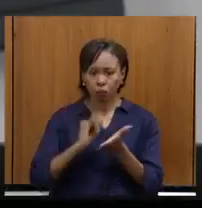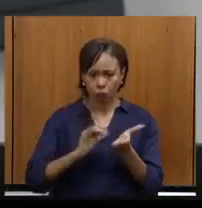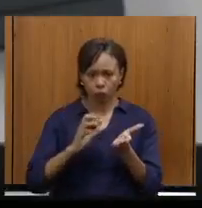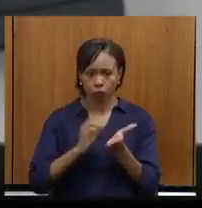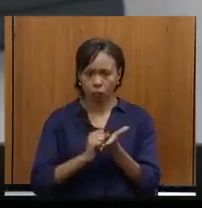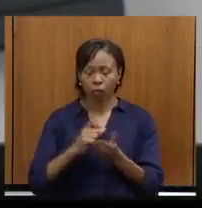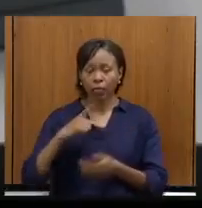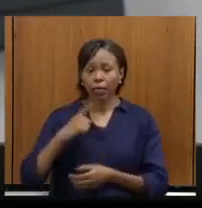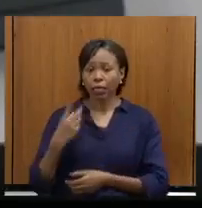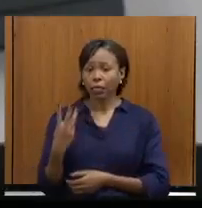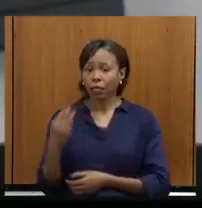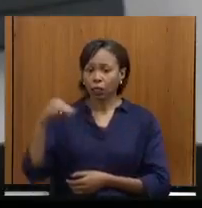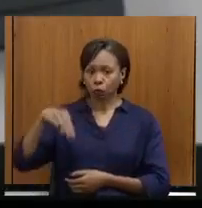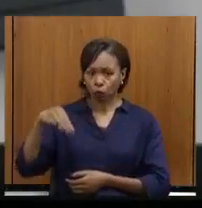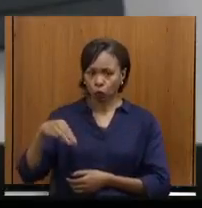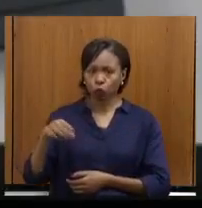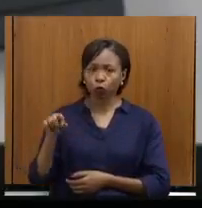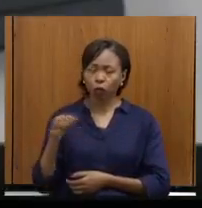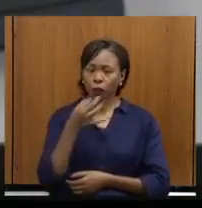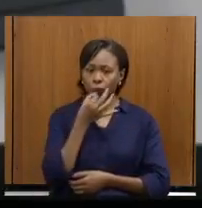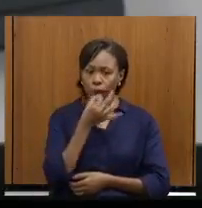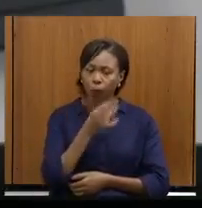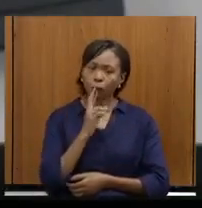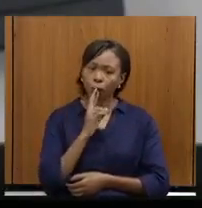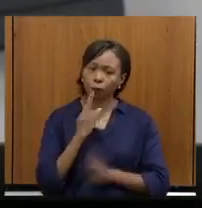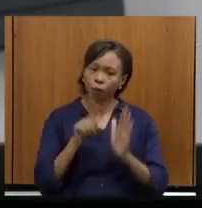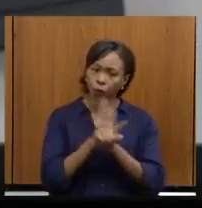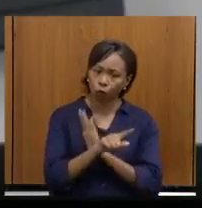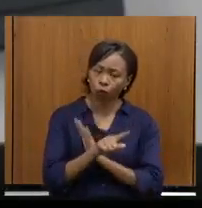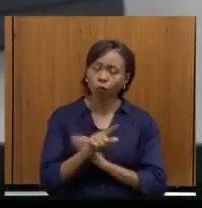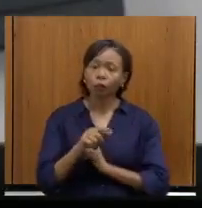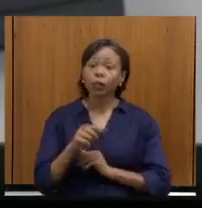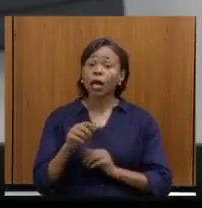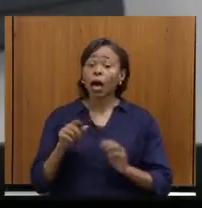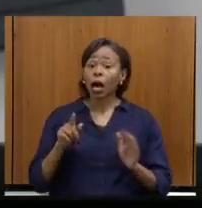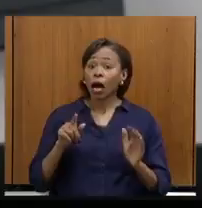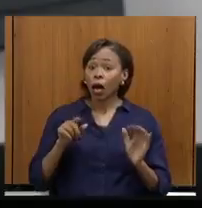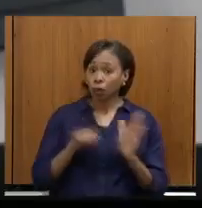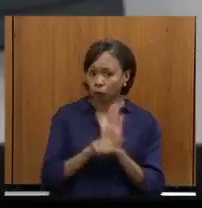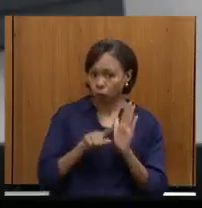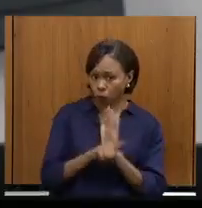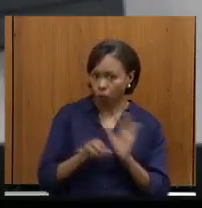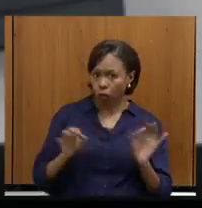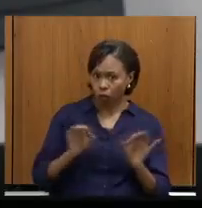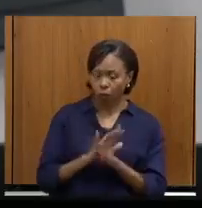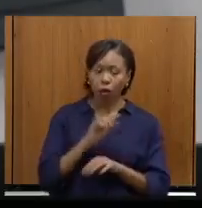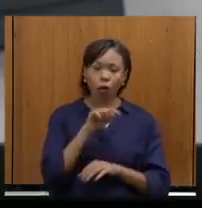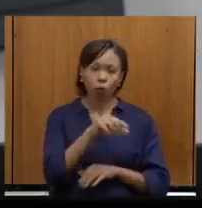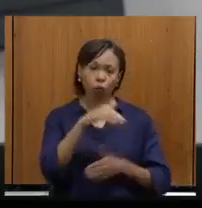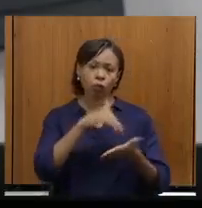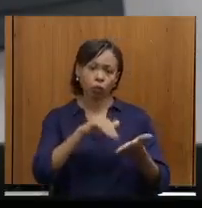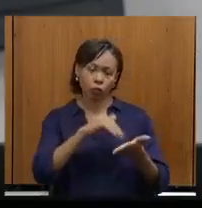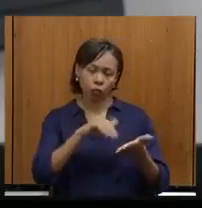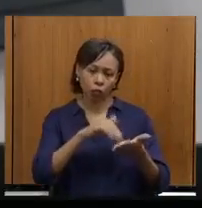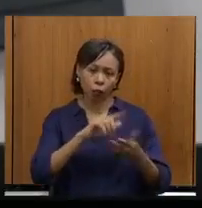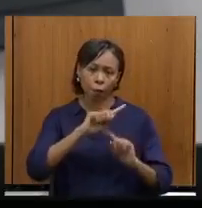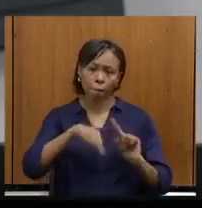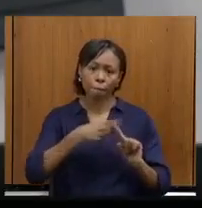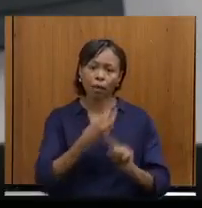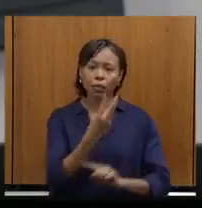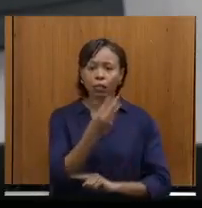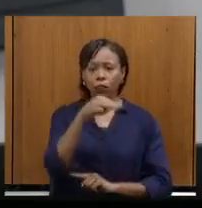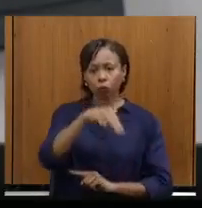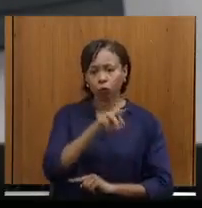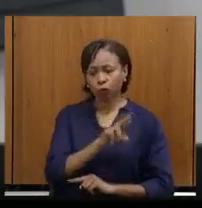disporão de até três minutos para suas interpelações. Após cada interpelação, a autoridade estadual disporá de três minutos